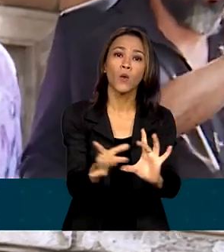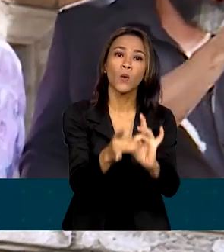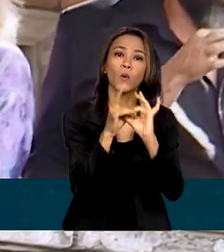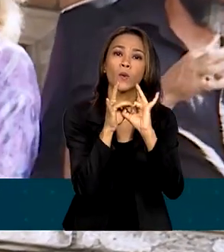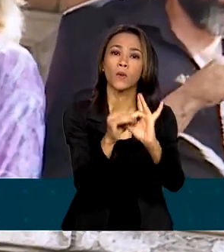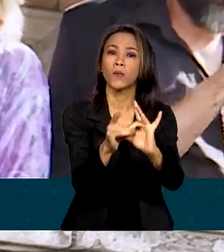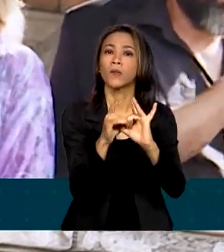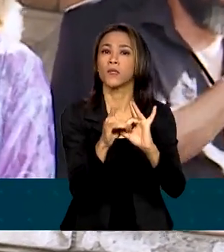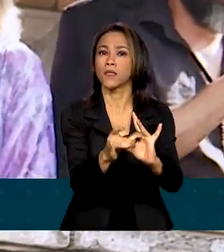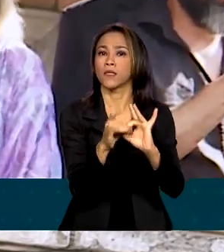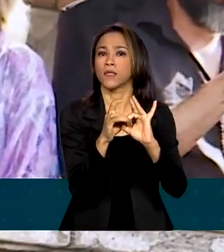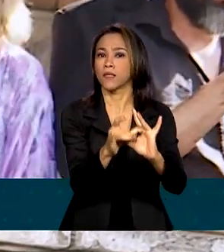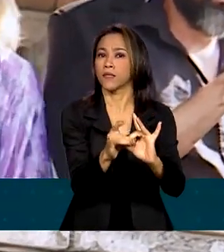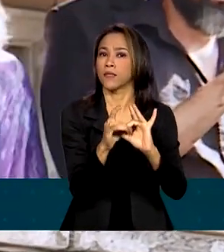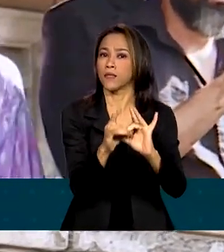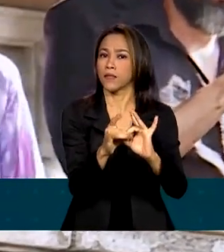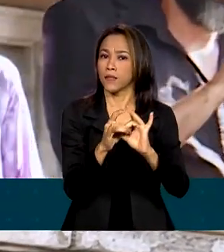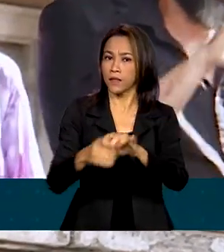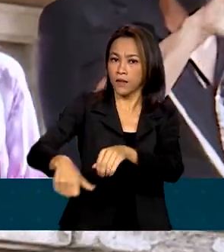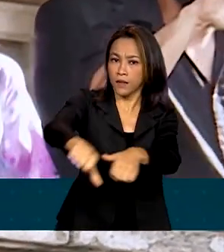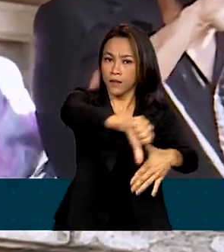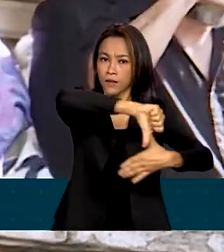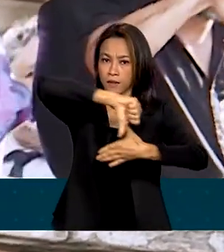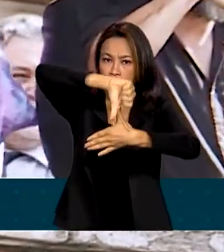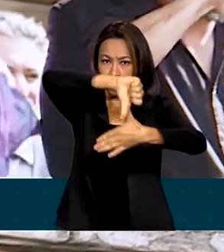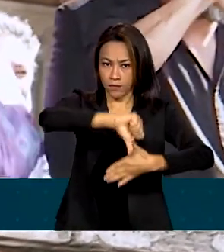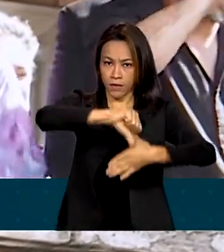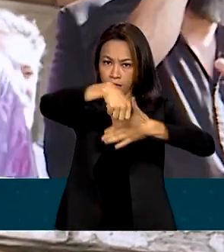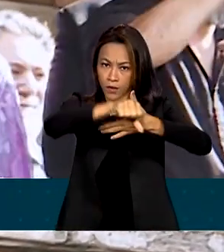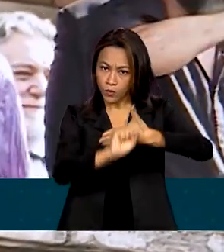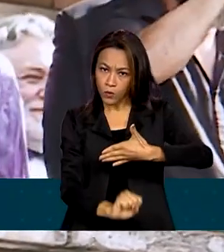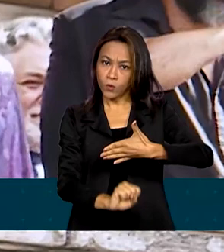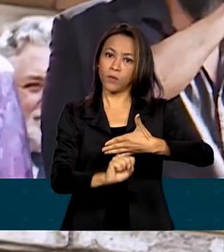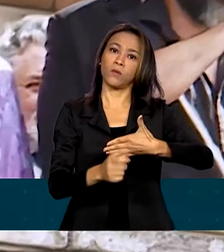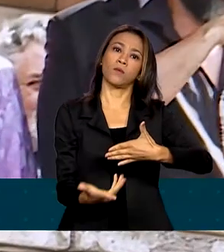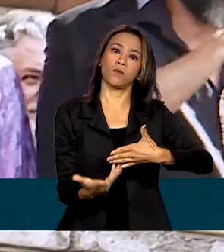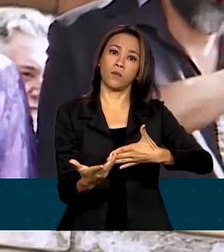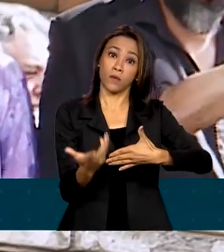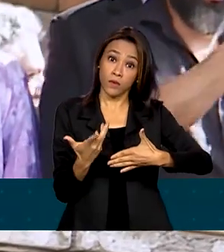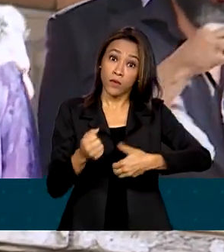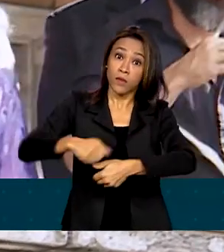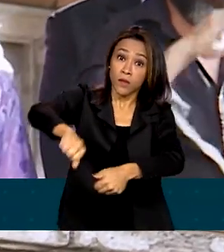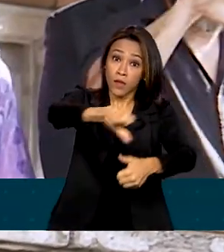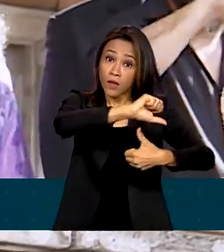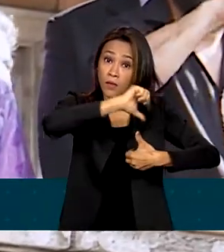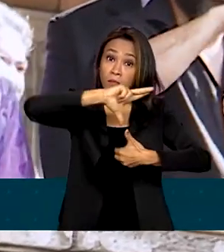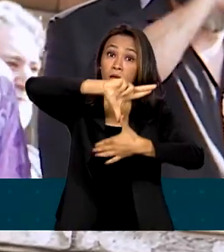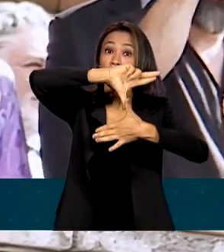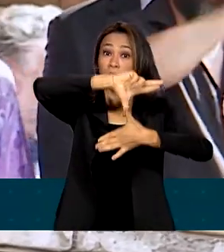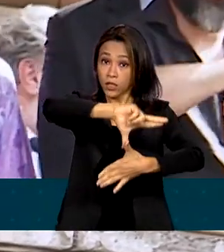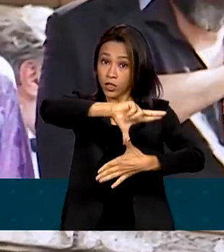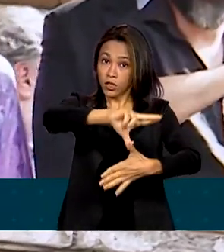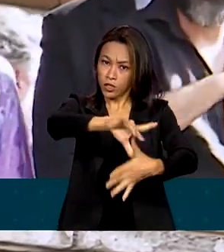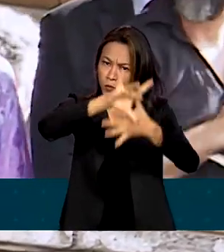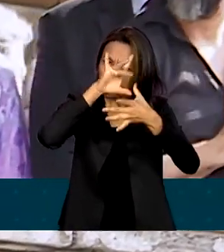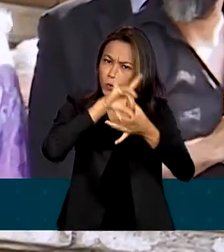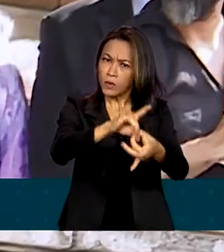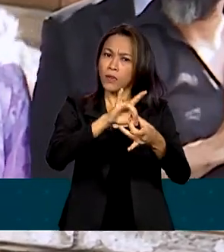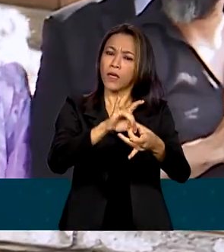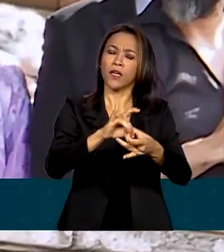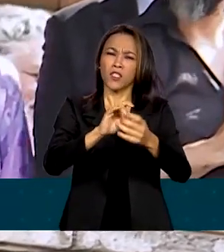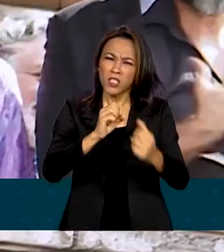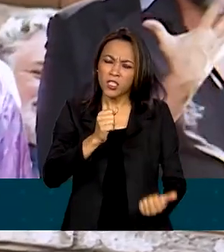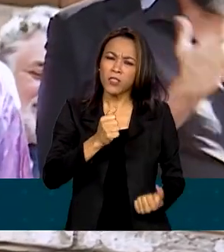da América do Sul, a unidade da América Latina e fortalecer o